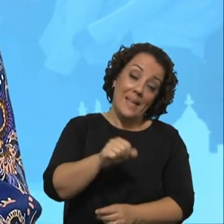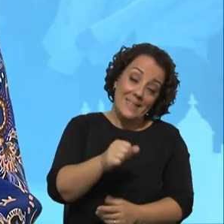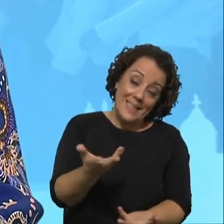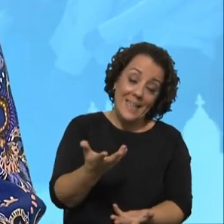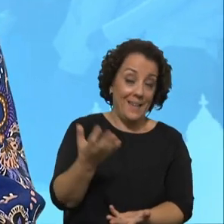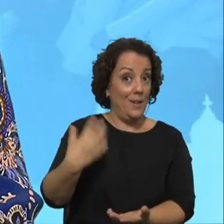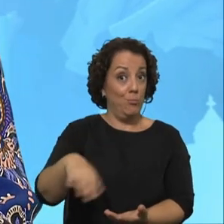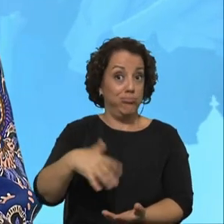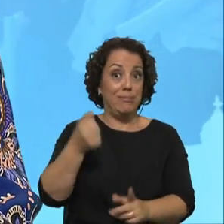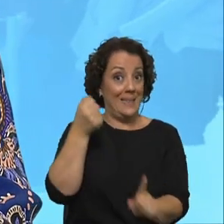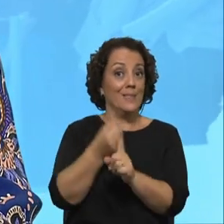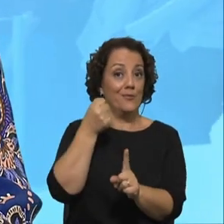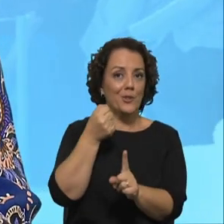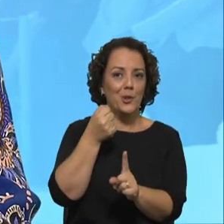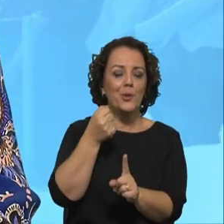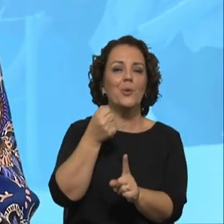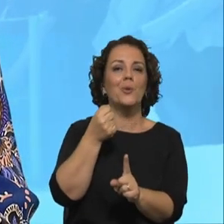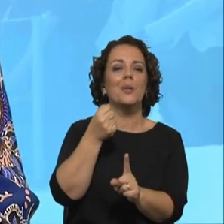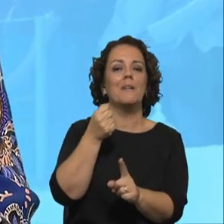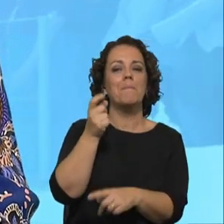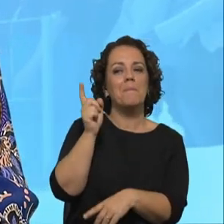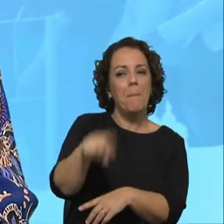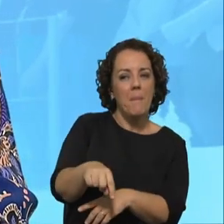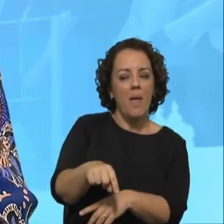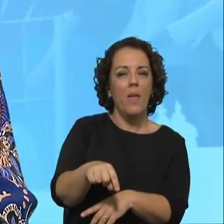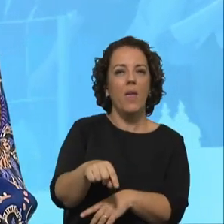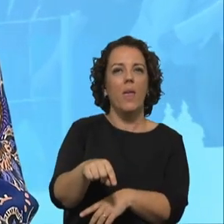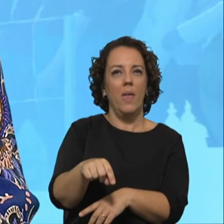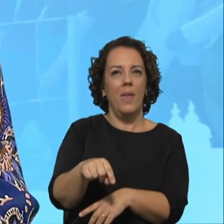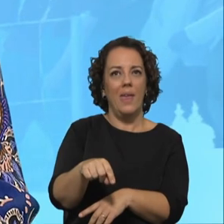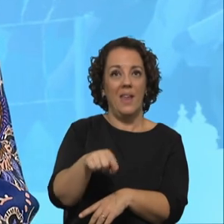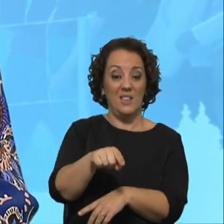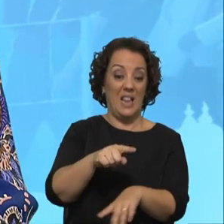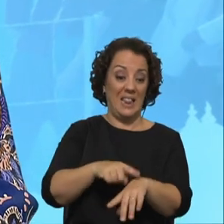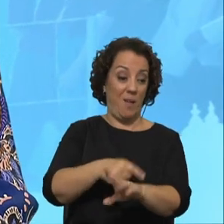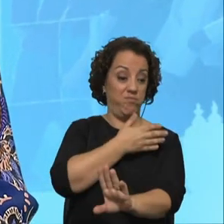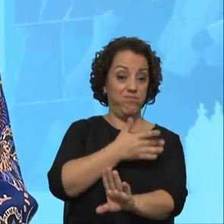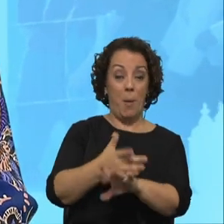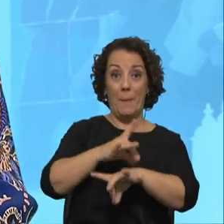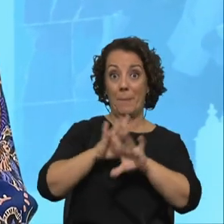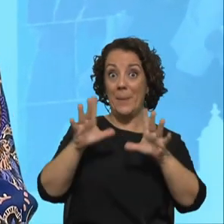um desafio e sobretudo até pós este tempo que vivemos da pandemia,